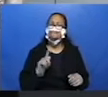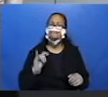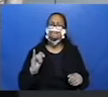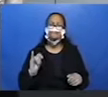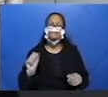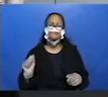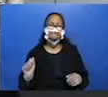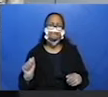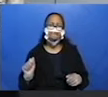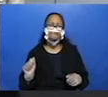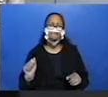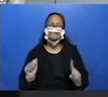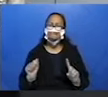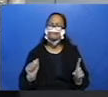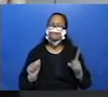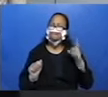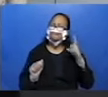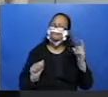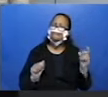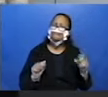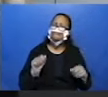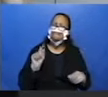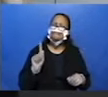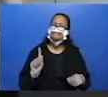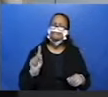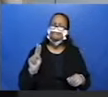som de guia, tá bom?